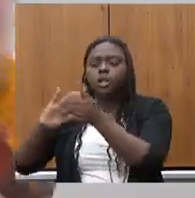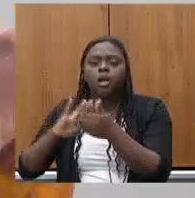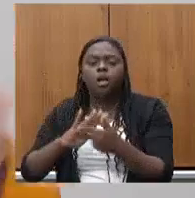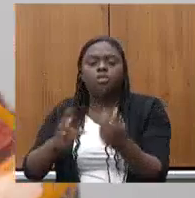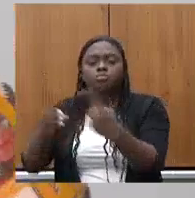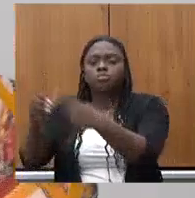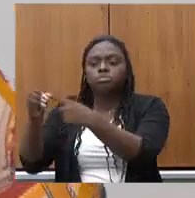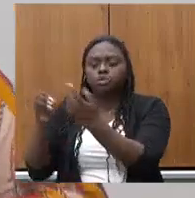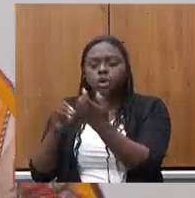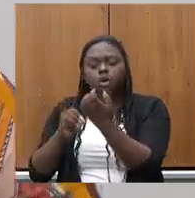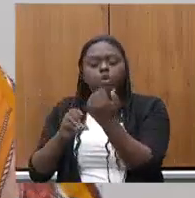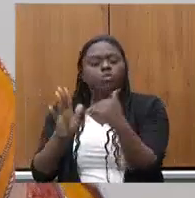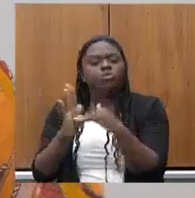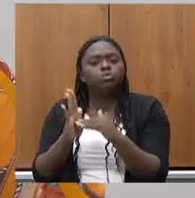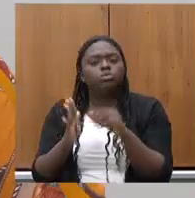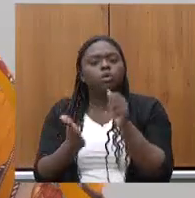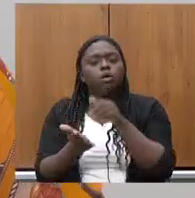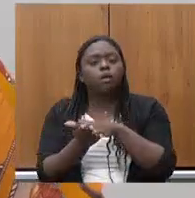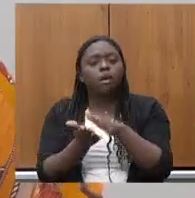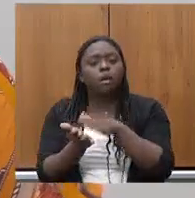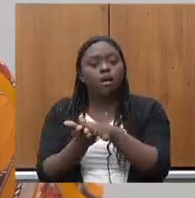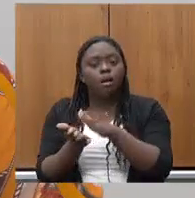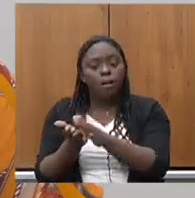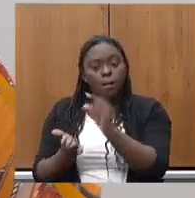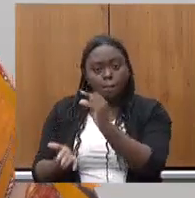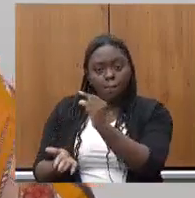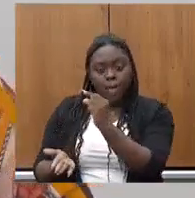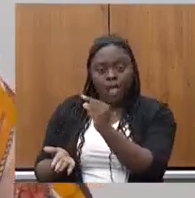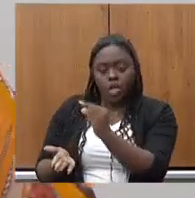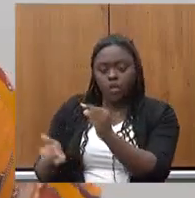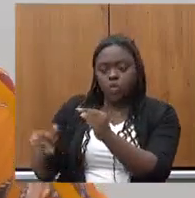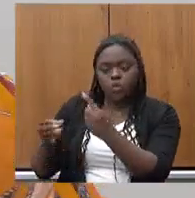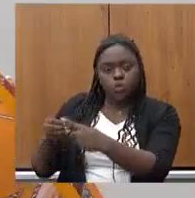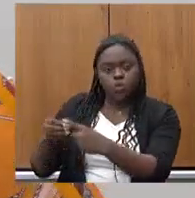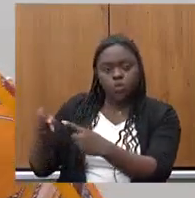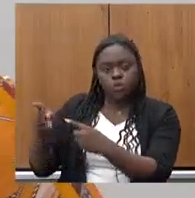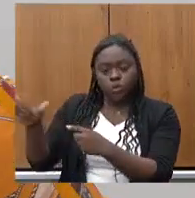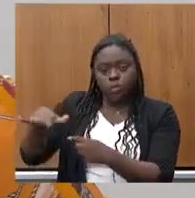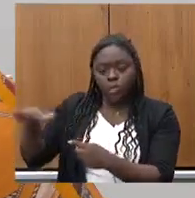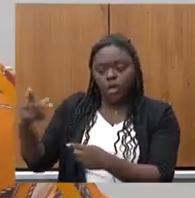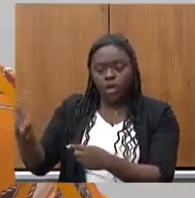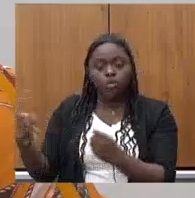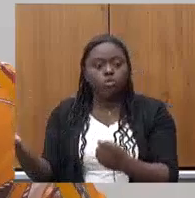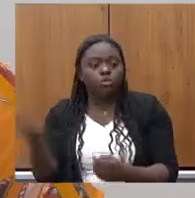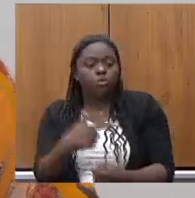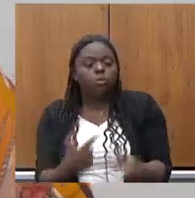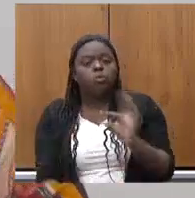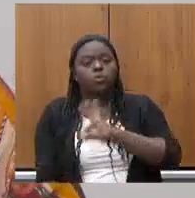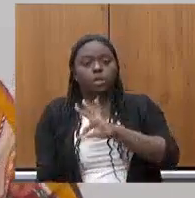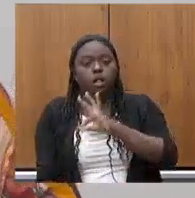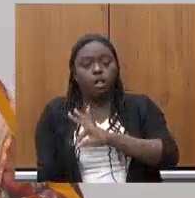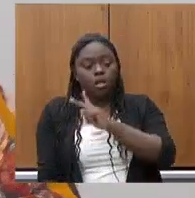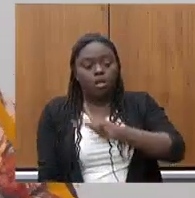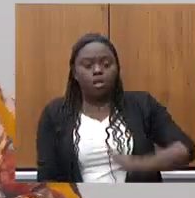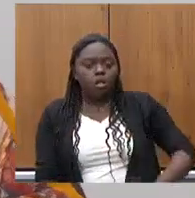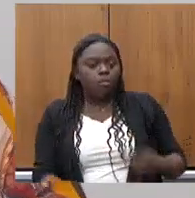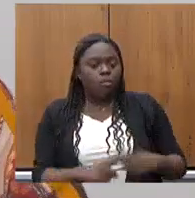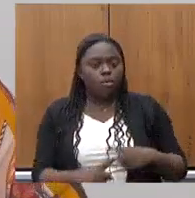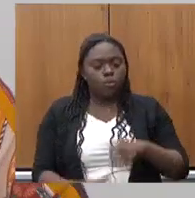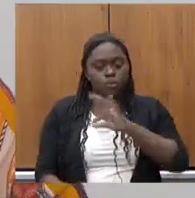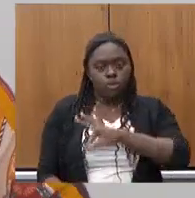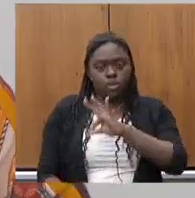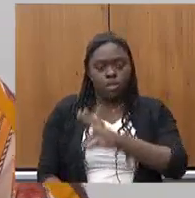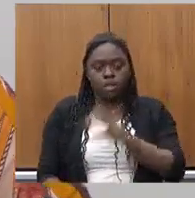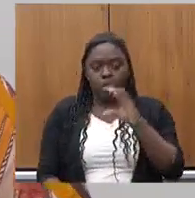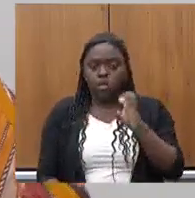acumularam tudo vocês gastam menos com a unidade de São Gabriel do que com o salário do diretor-presidente porque os salários praticados na